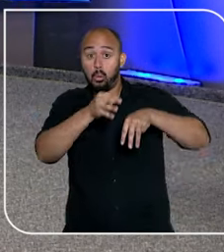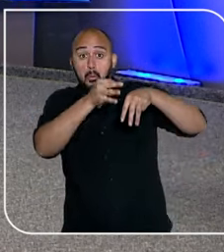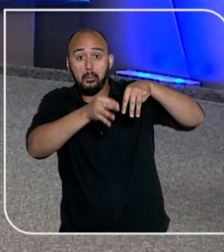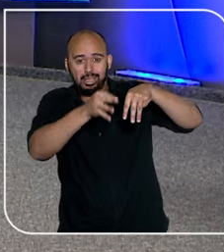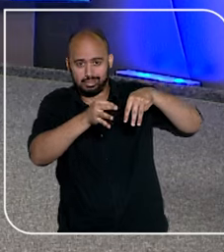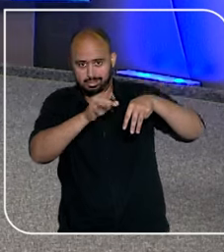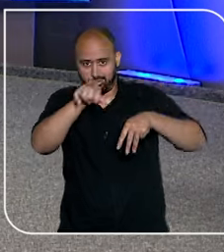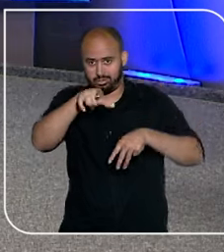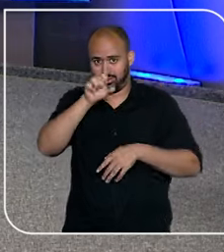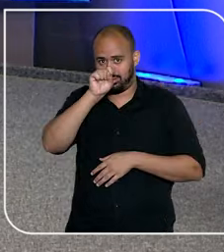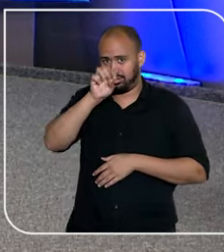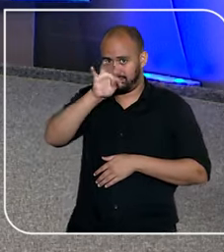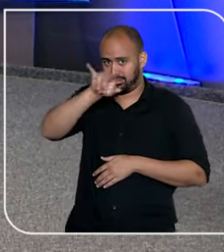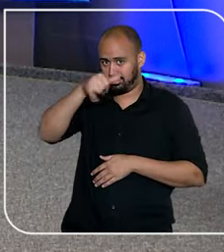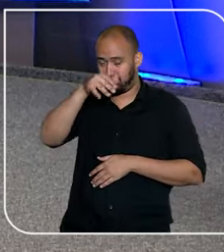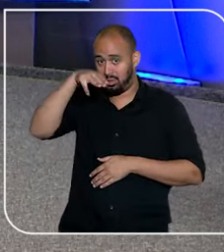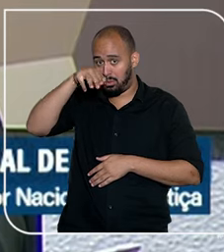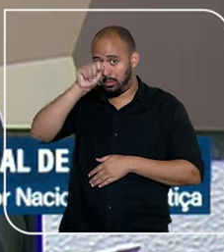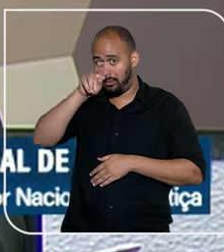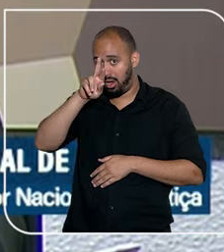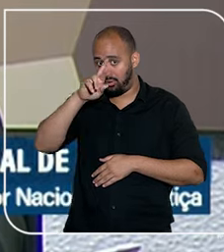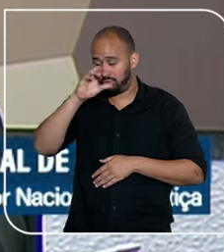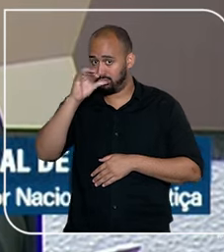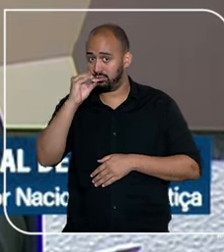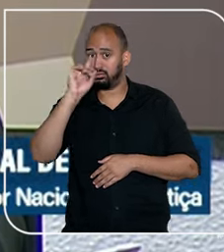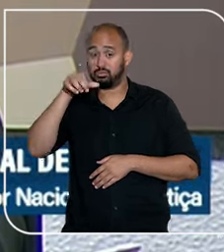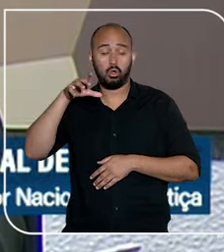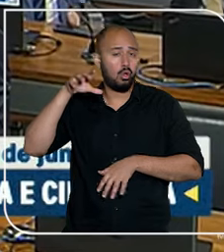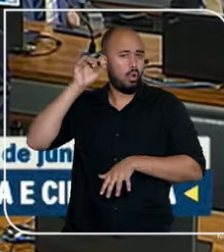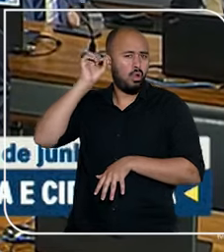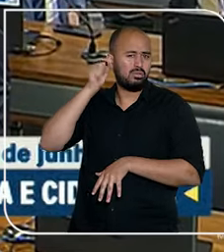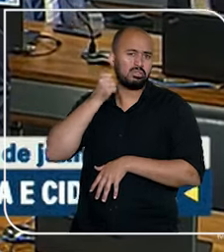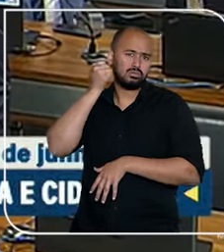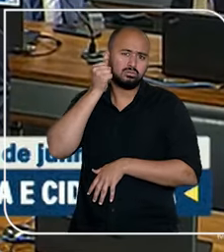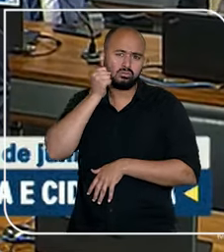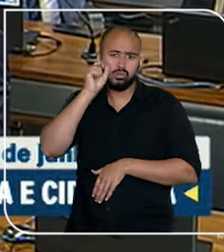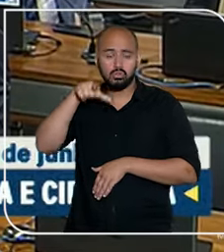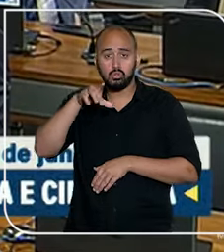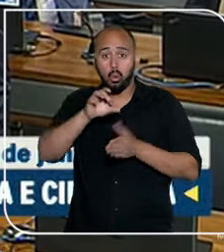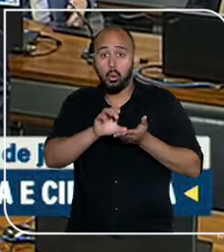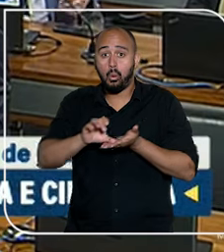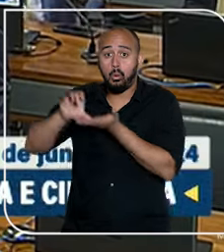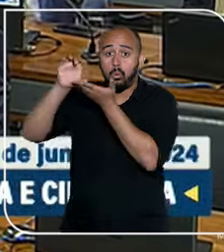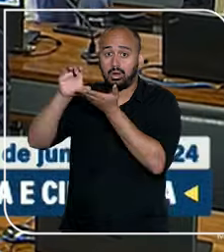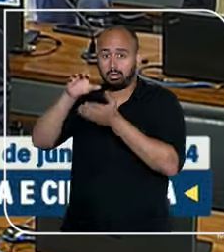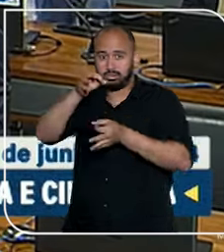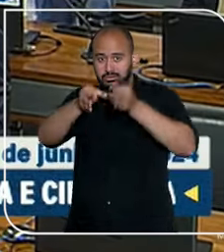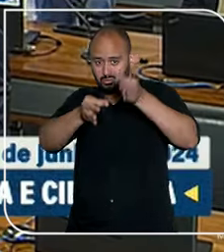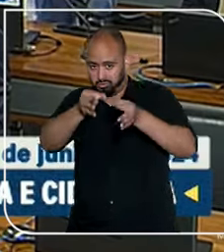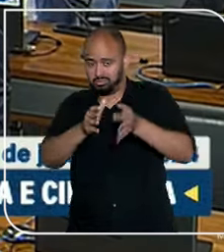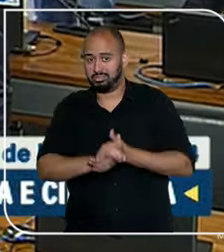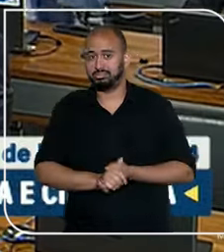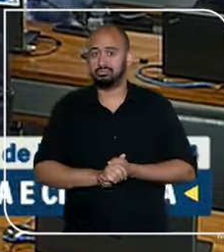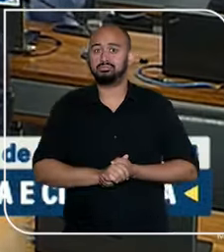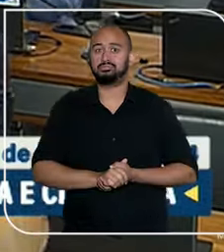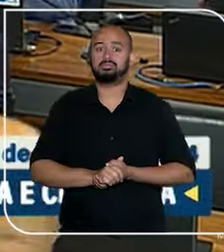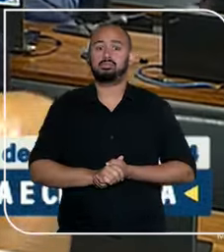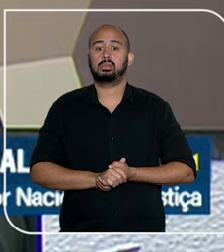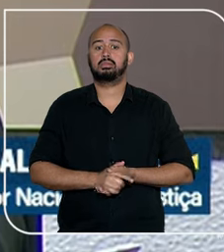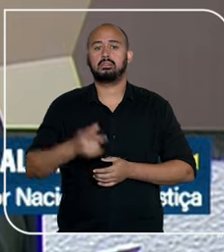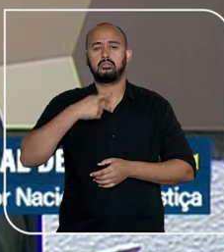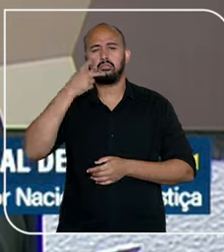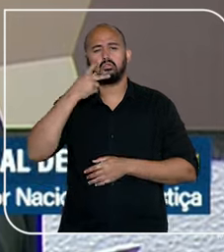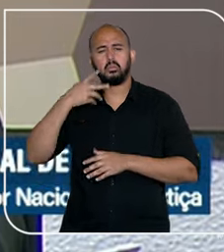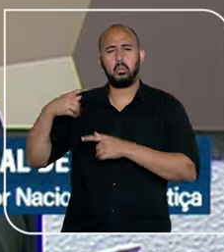O ministro do Superior Tribunal de Justiça, Mauro Campibel Marques, foi ouvido pelos senadores da Comissão de Constituição e Justiça.